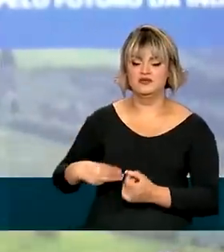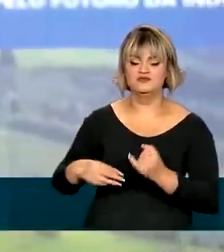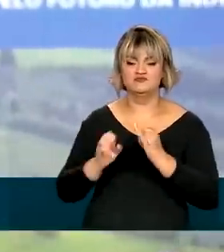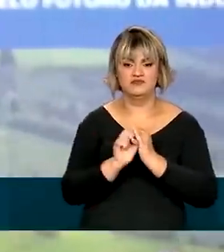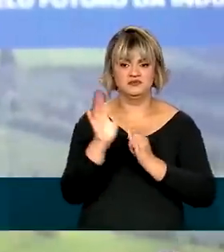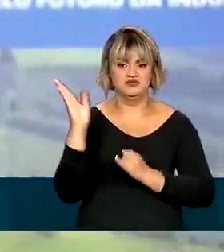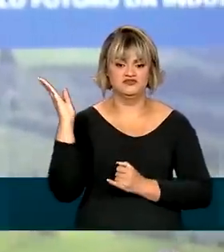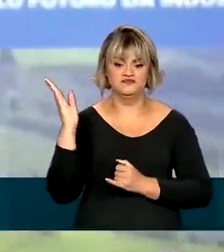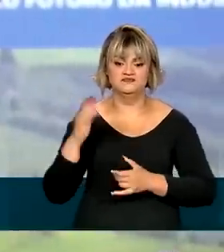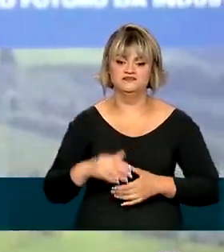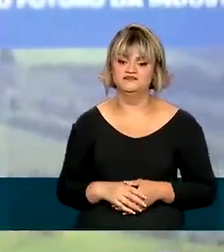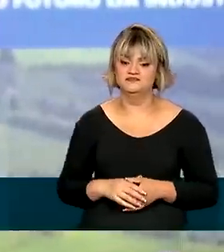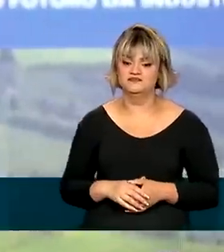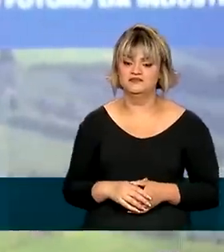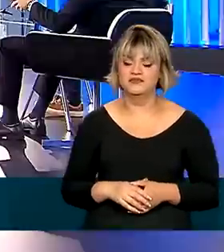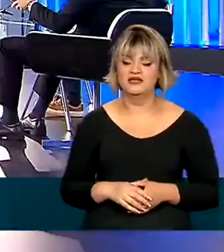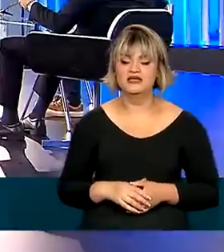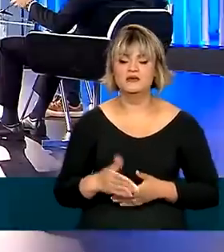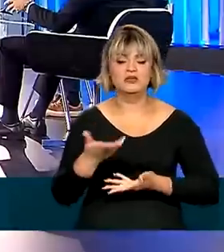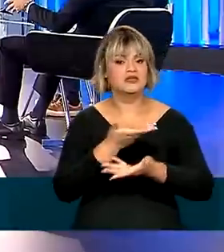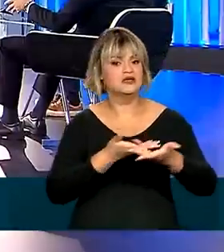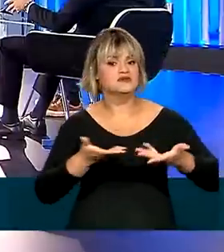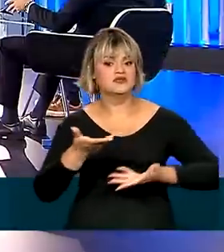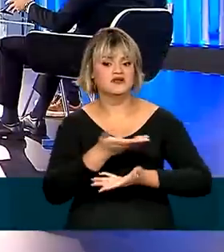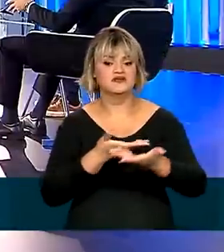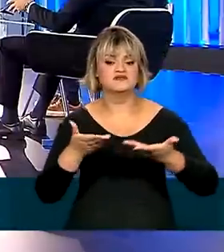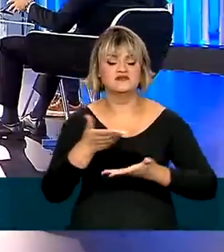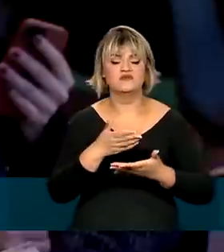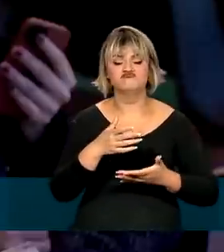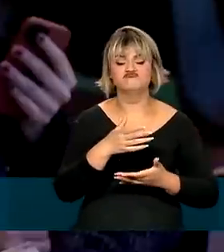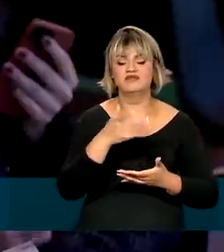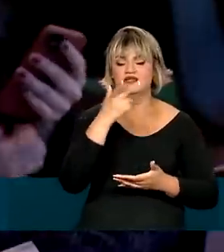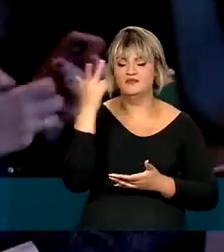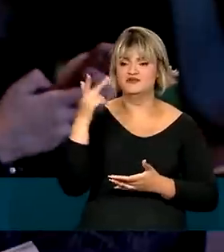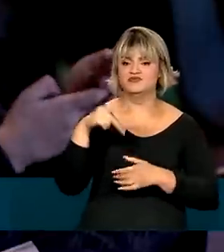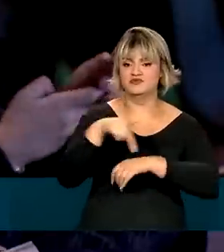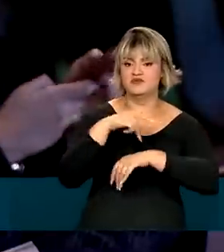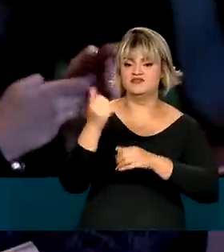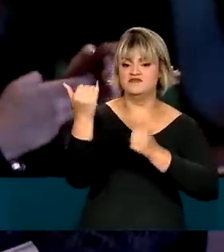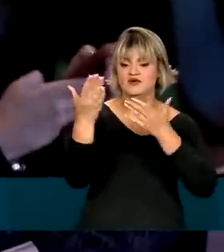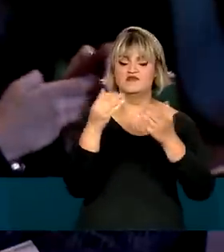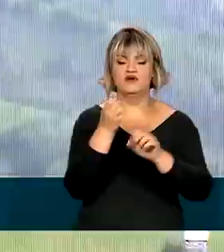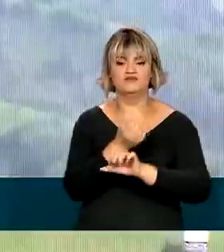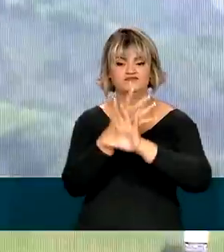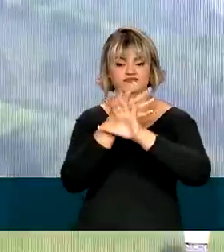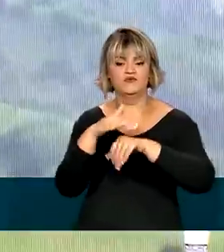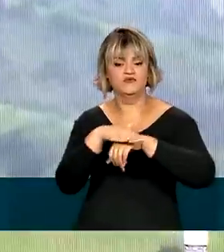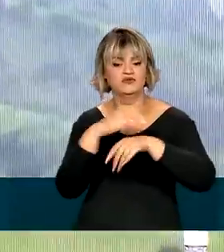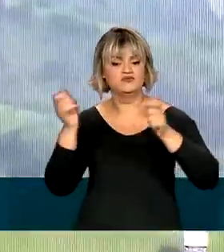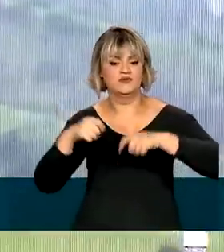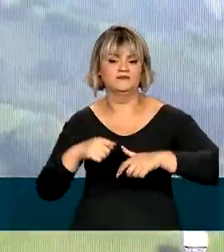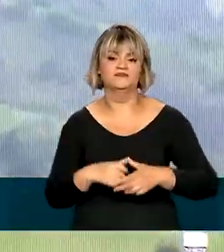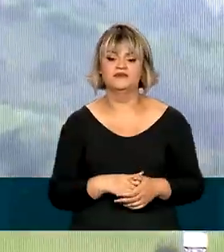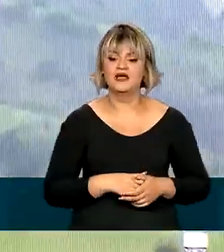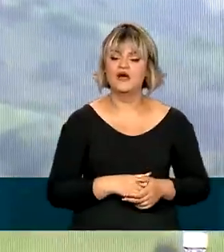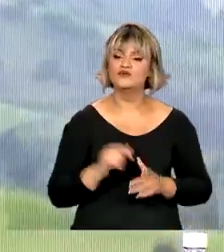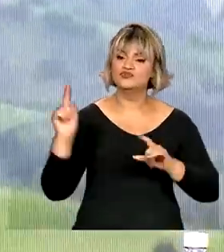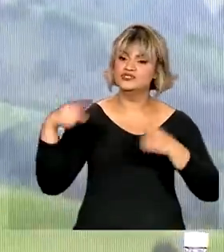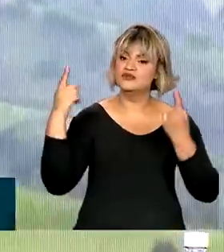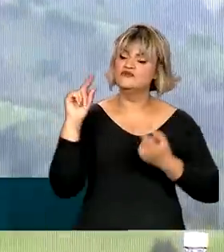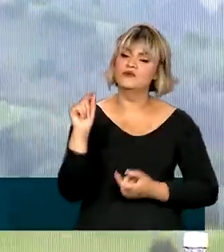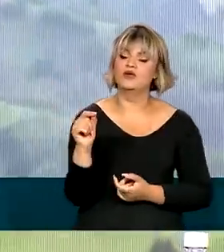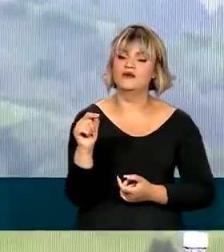Ambiente, Joaquim Leite, com interação entre os participantes nos dois países. O grande desafio é